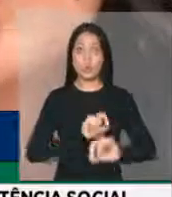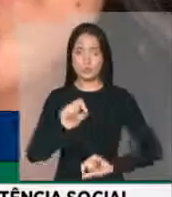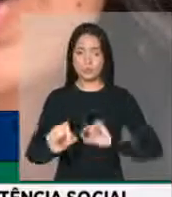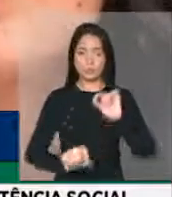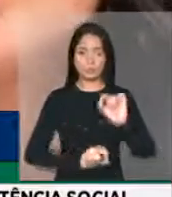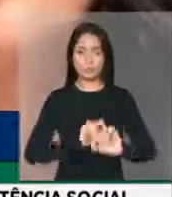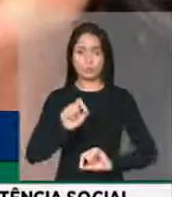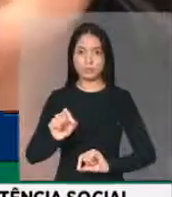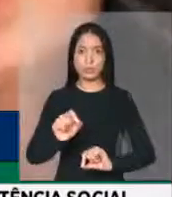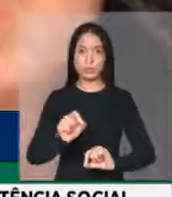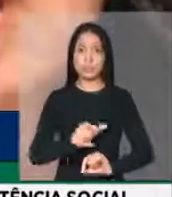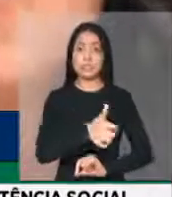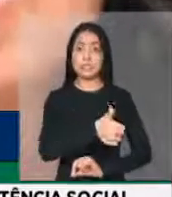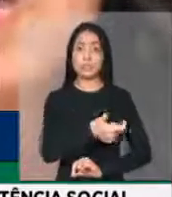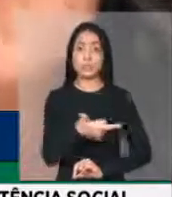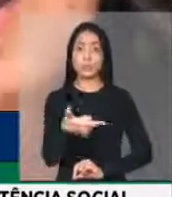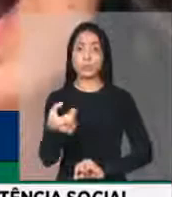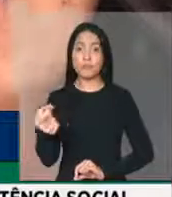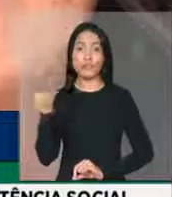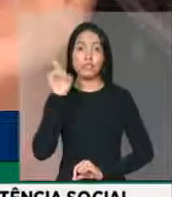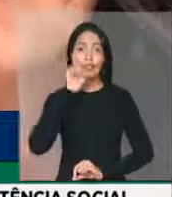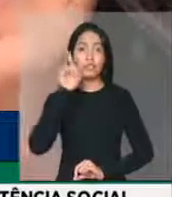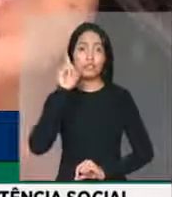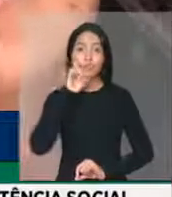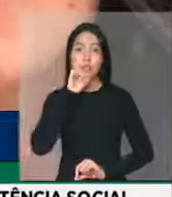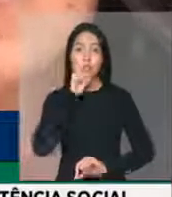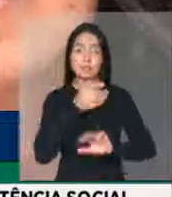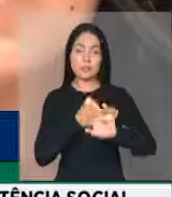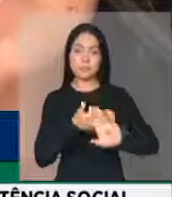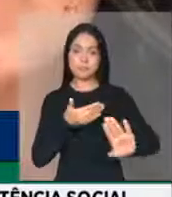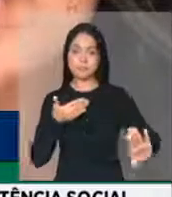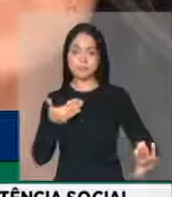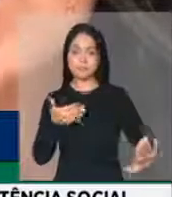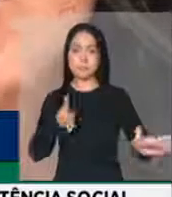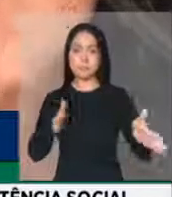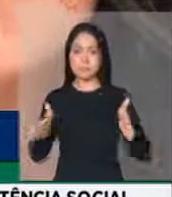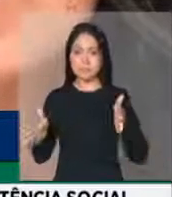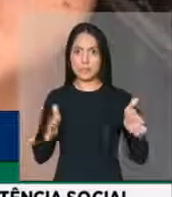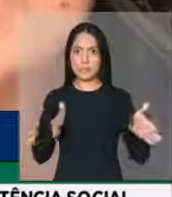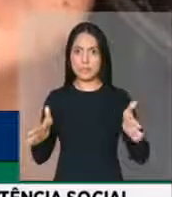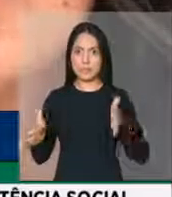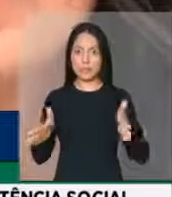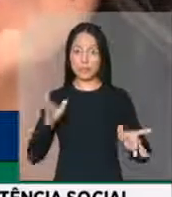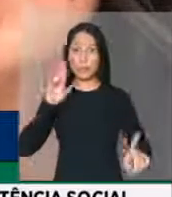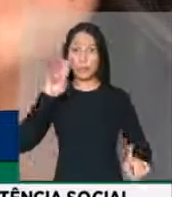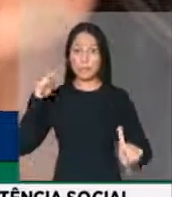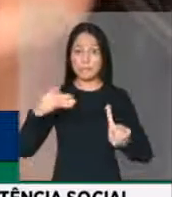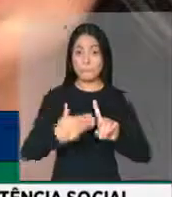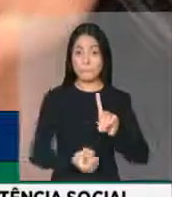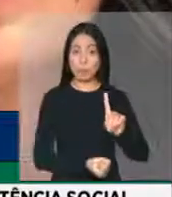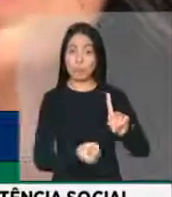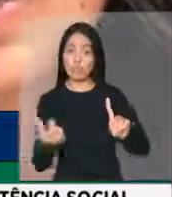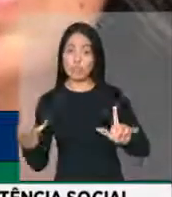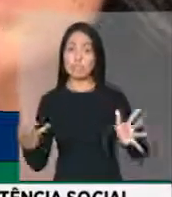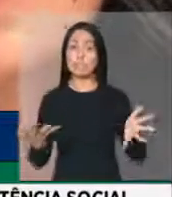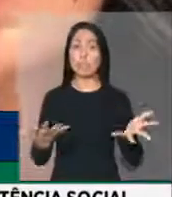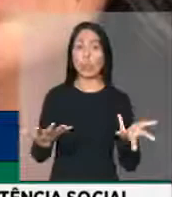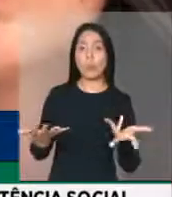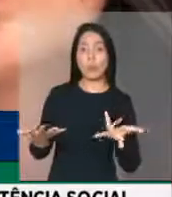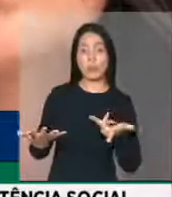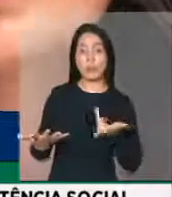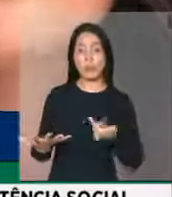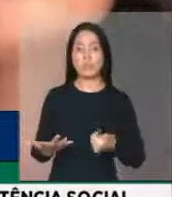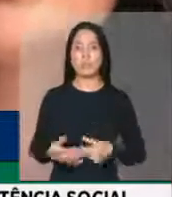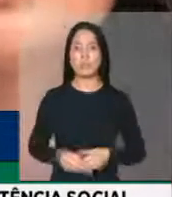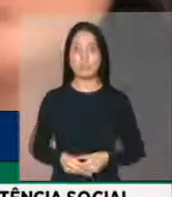contar de 1º de março do corrente de ano a obrigatoriedade de manutenção das metas quantitativas e qualitativas contratualizadas pelos